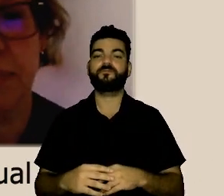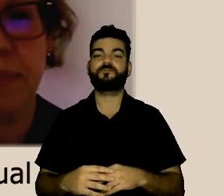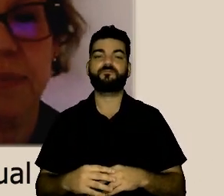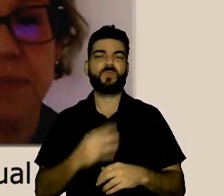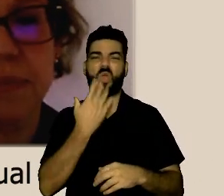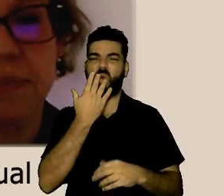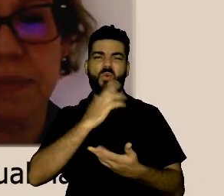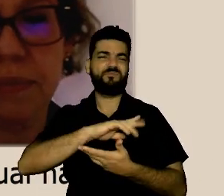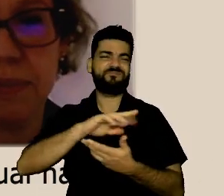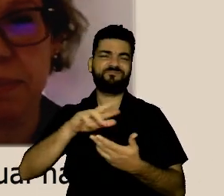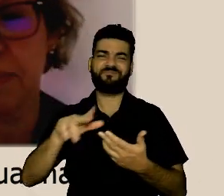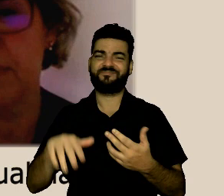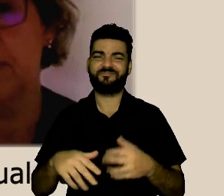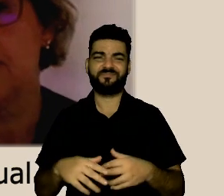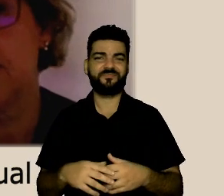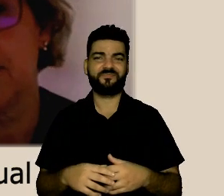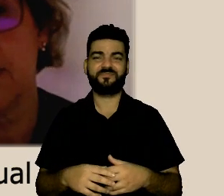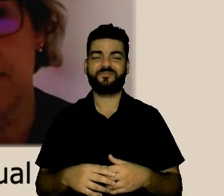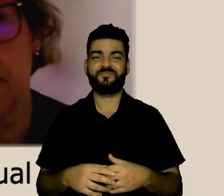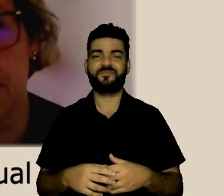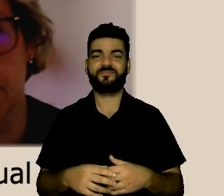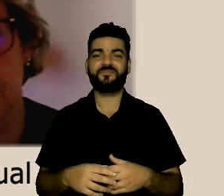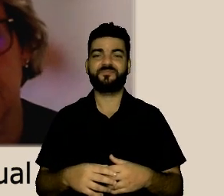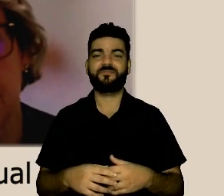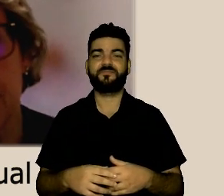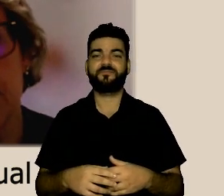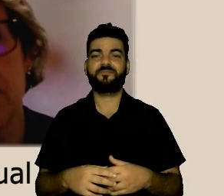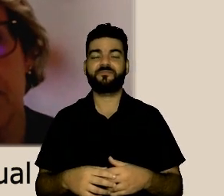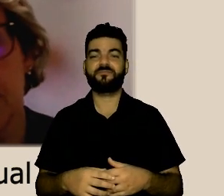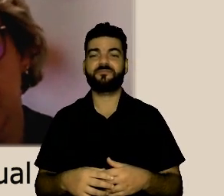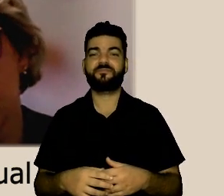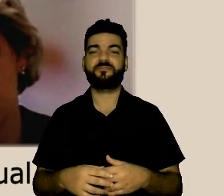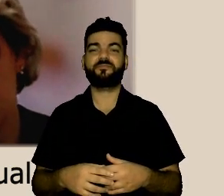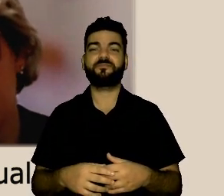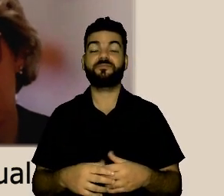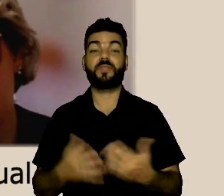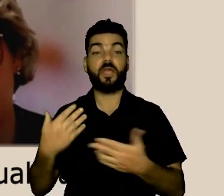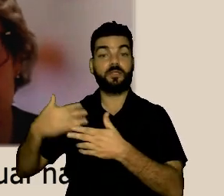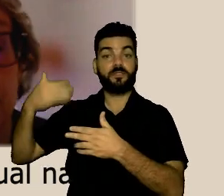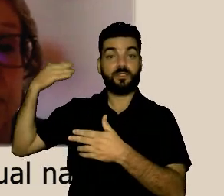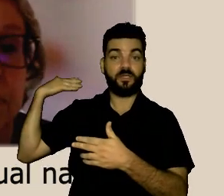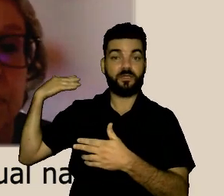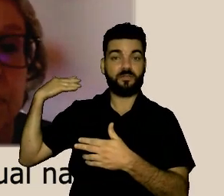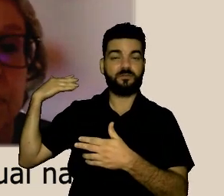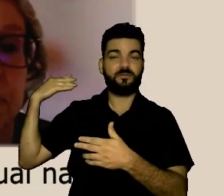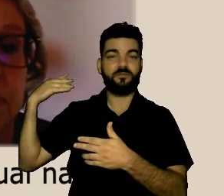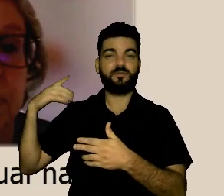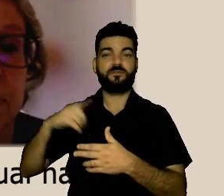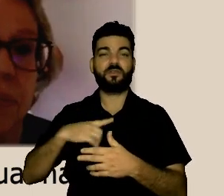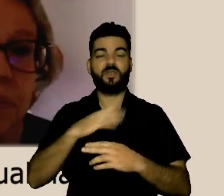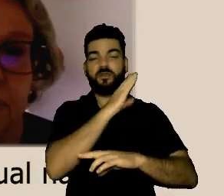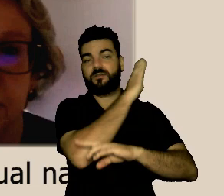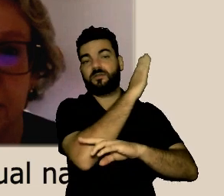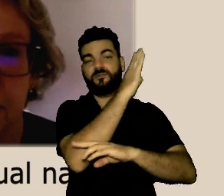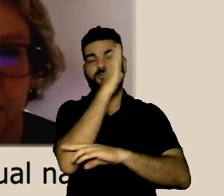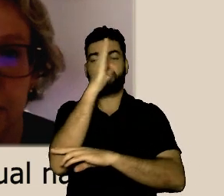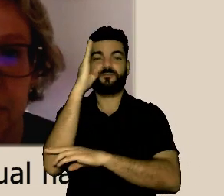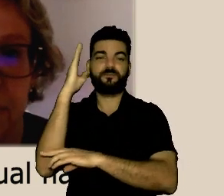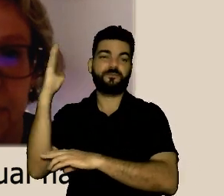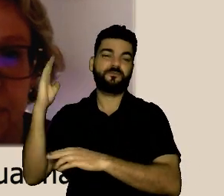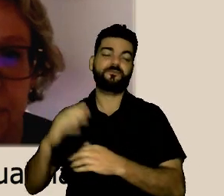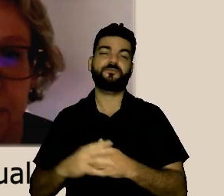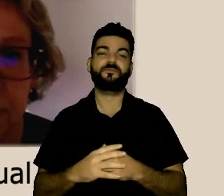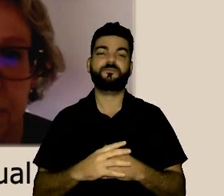vermelho azul, bastante estampada e atrás de mim tem uma estante com livros.